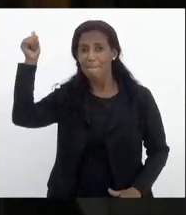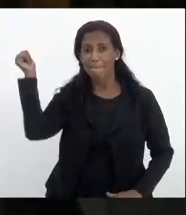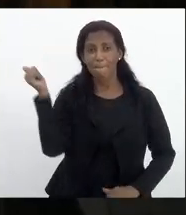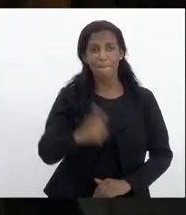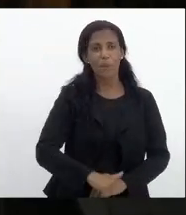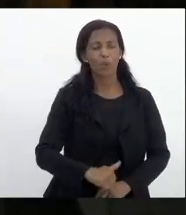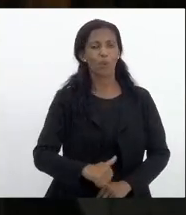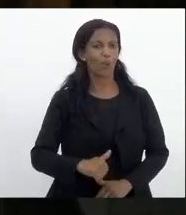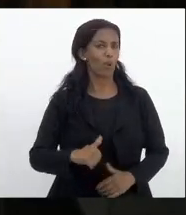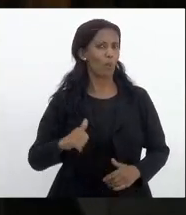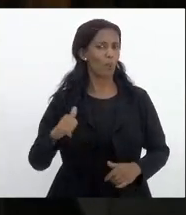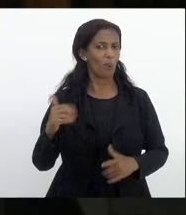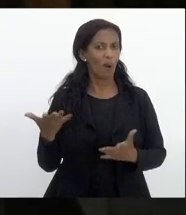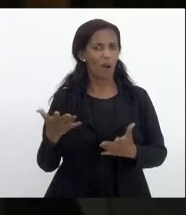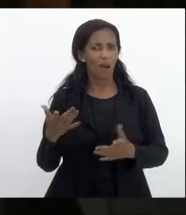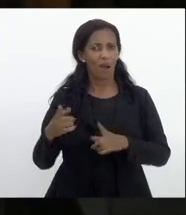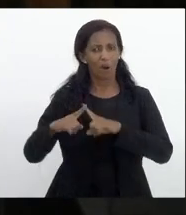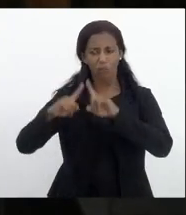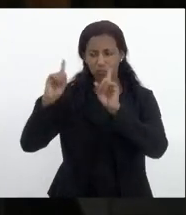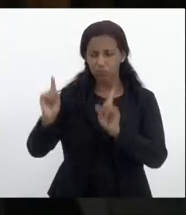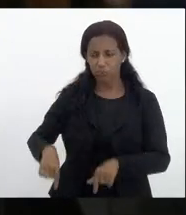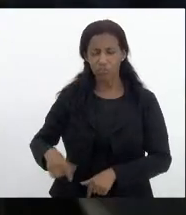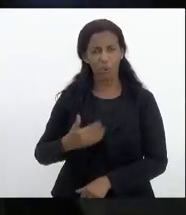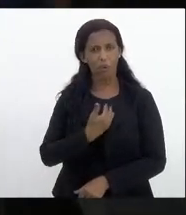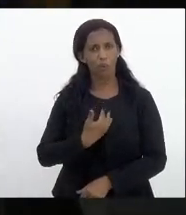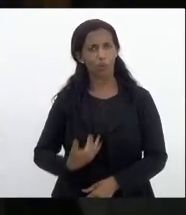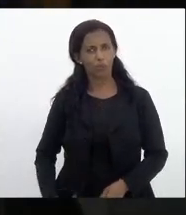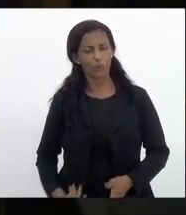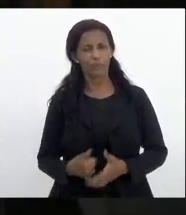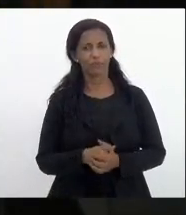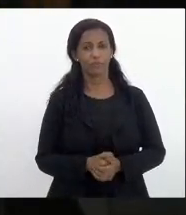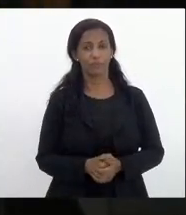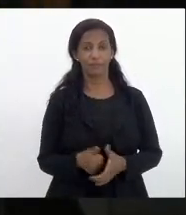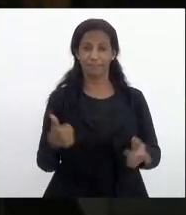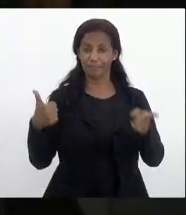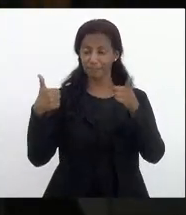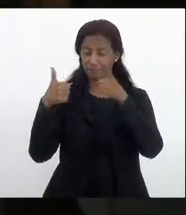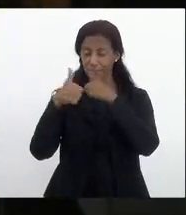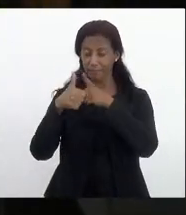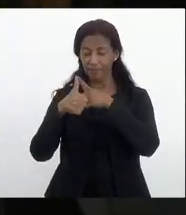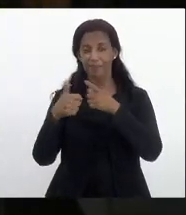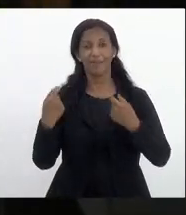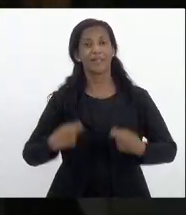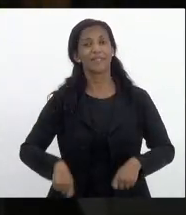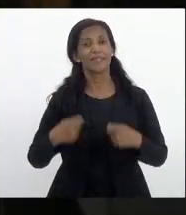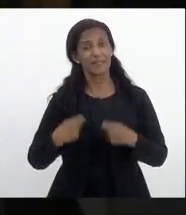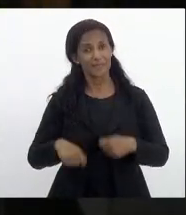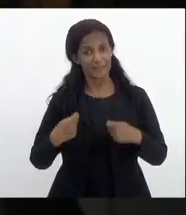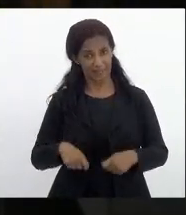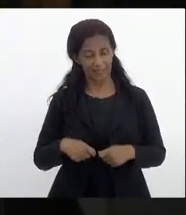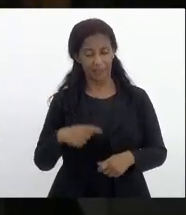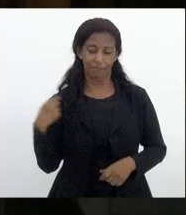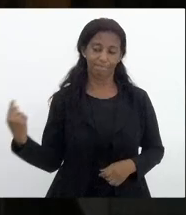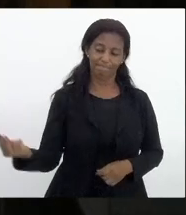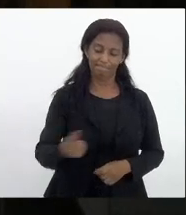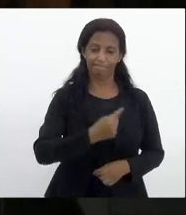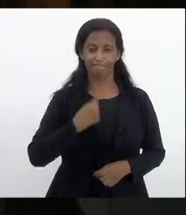ainda ao funcionalismo público então primeiro é necessário que a gente faça